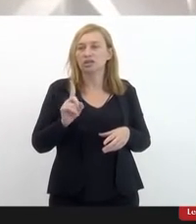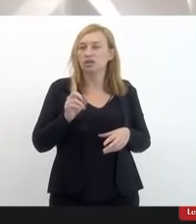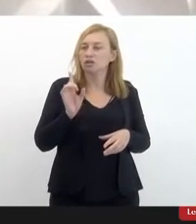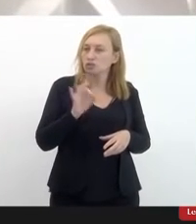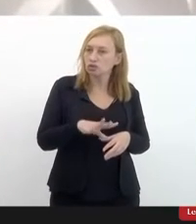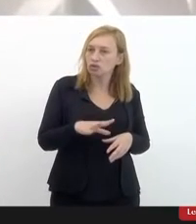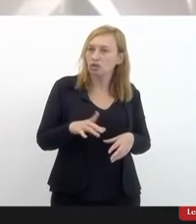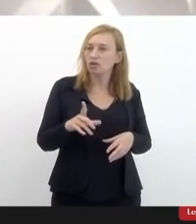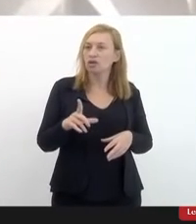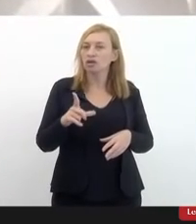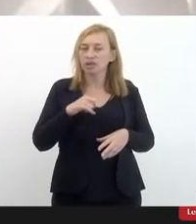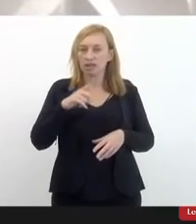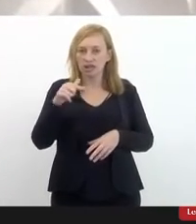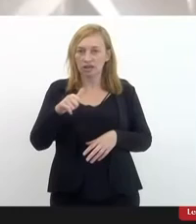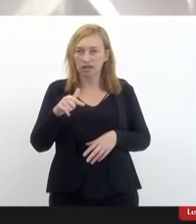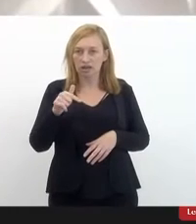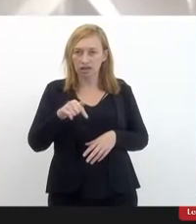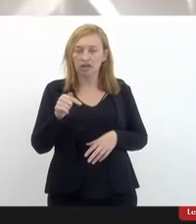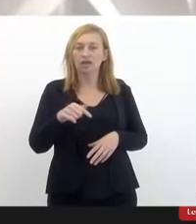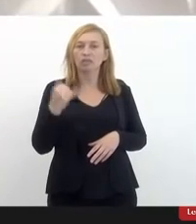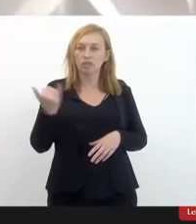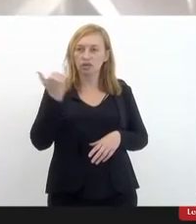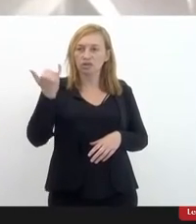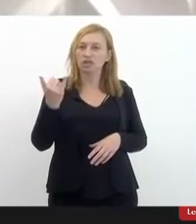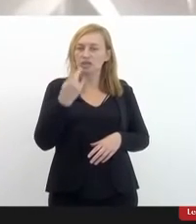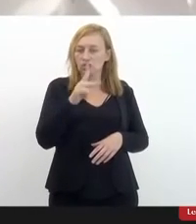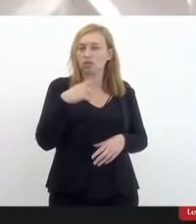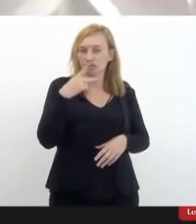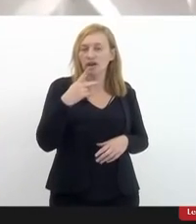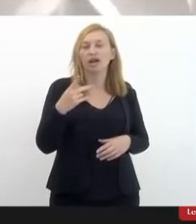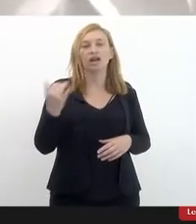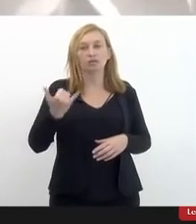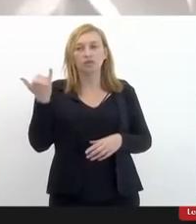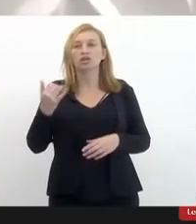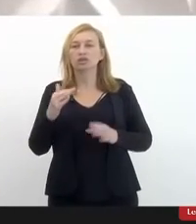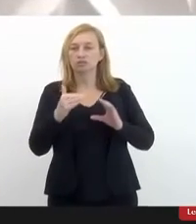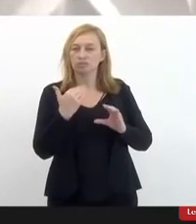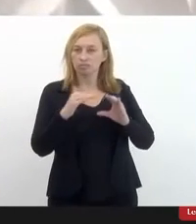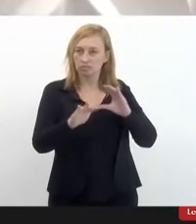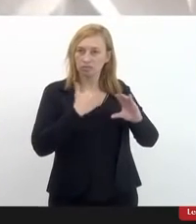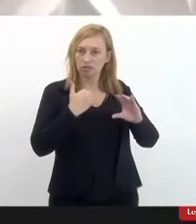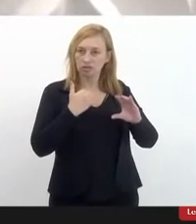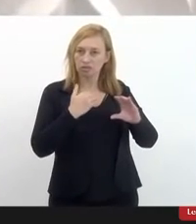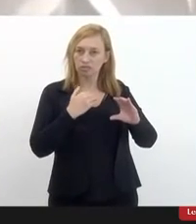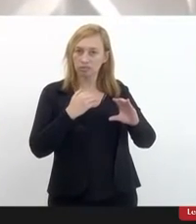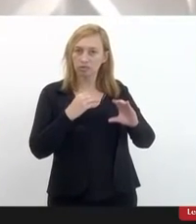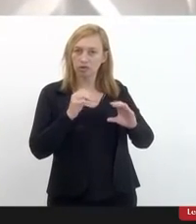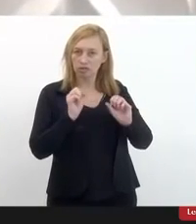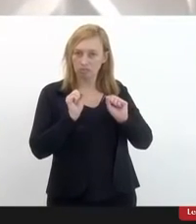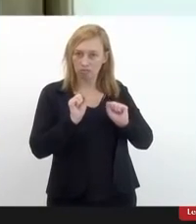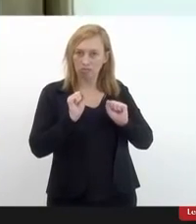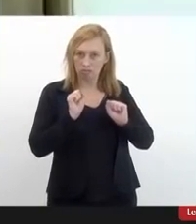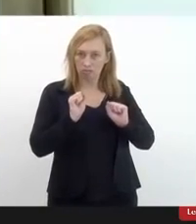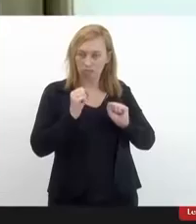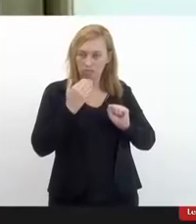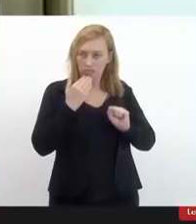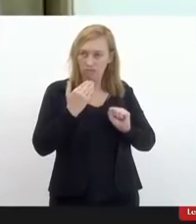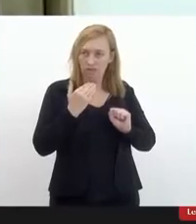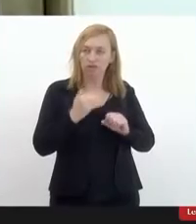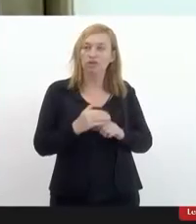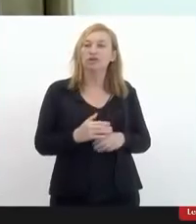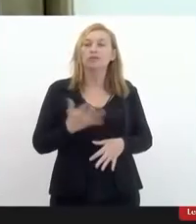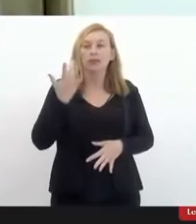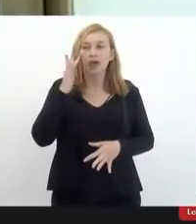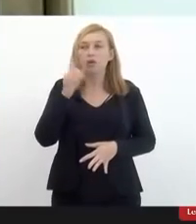só ter aqui, foi muito bom, mas ter suas considerações por escrito. O senhor me manda por e-mail, por favor? Eu acho que